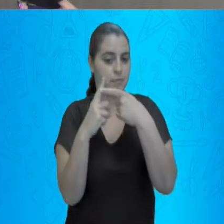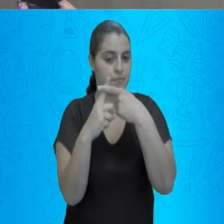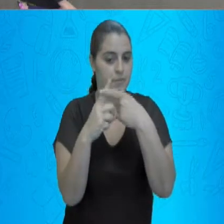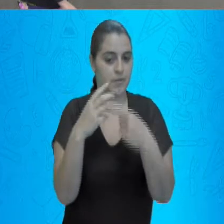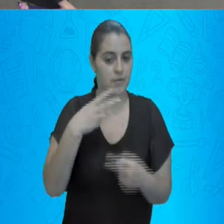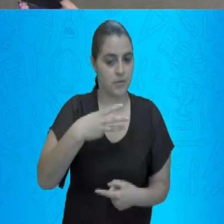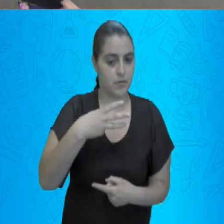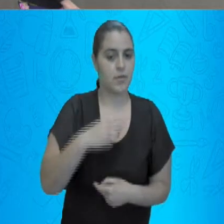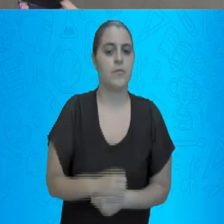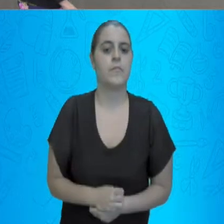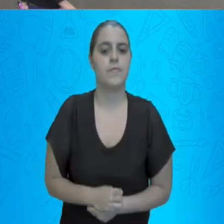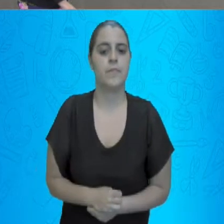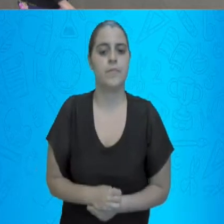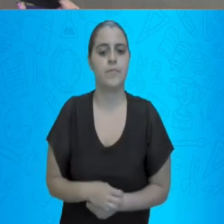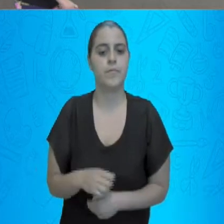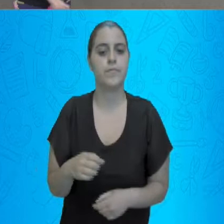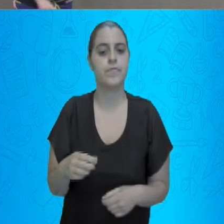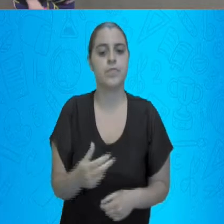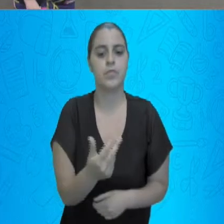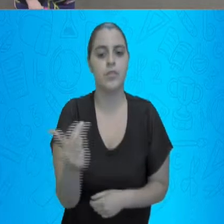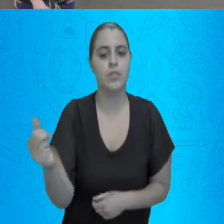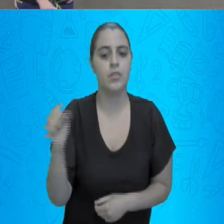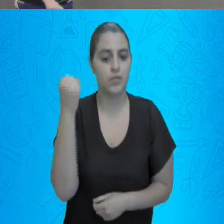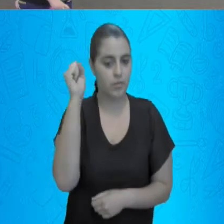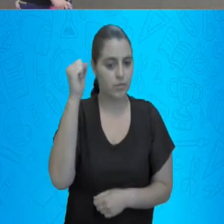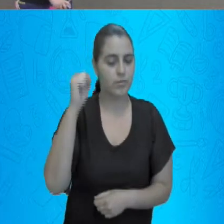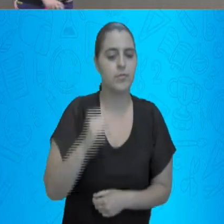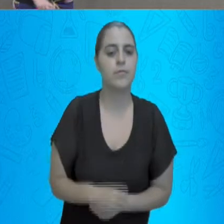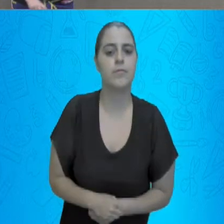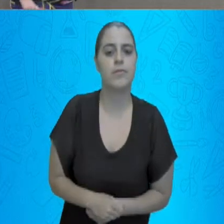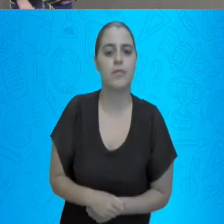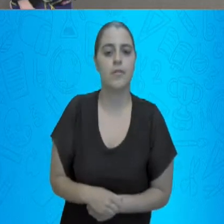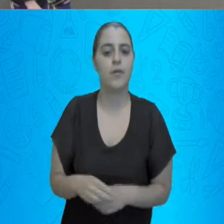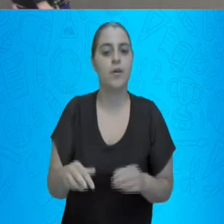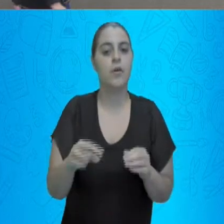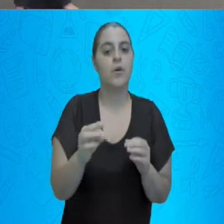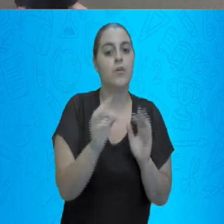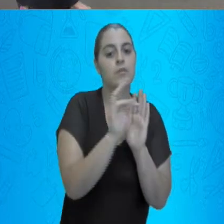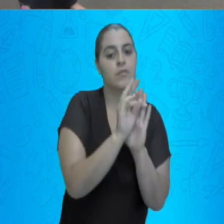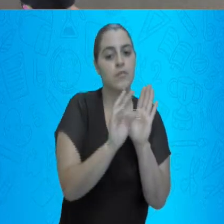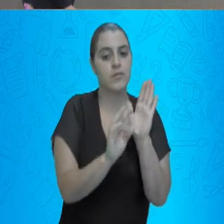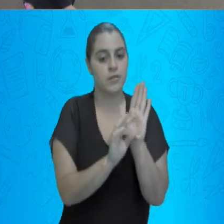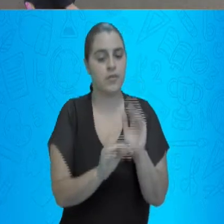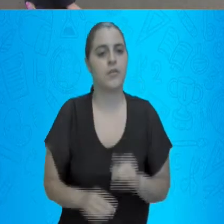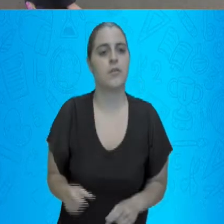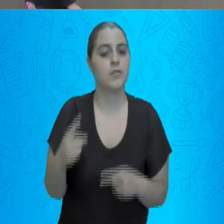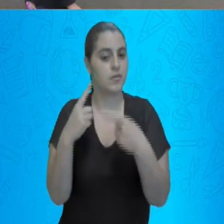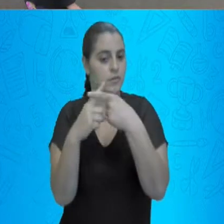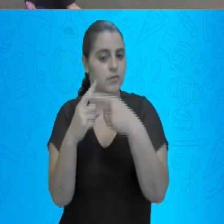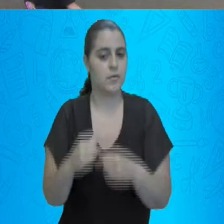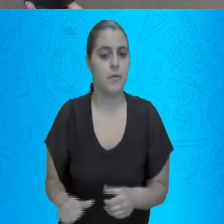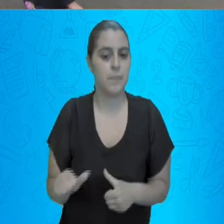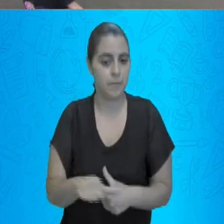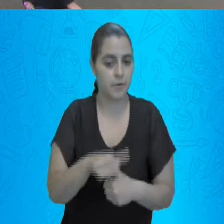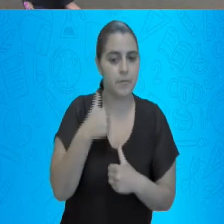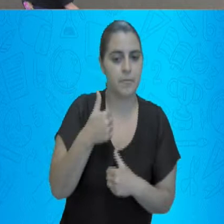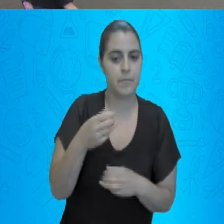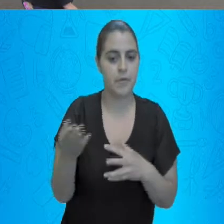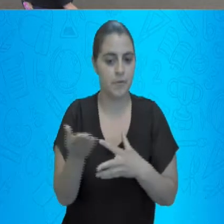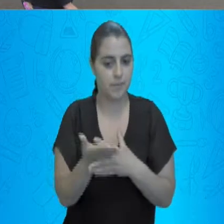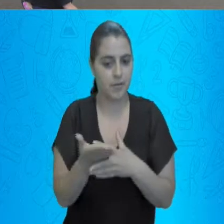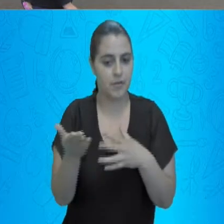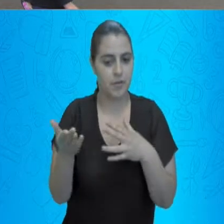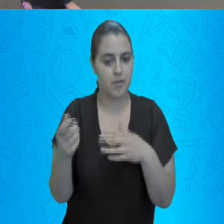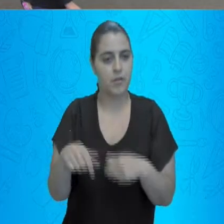3 é igual a 8. Então, os termos da adição são primeira parcela,